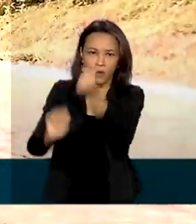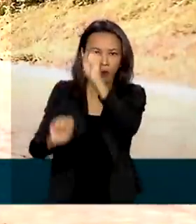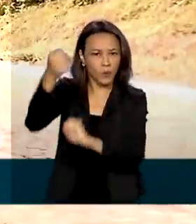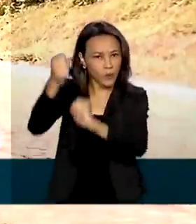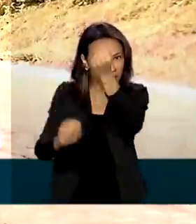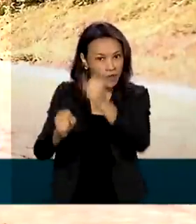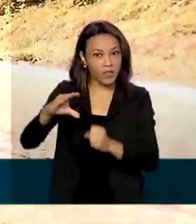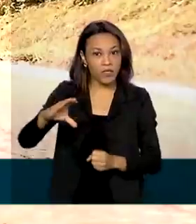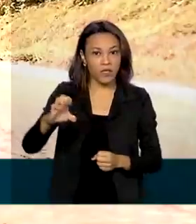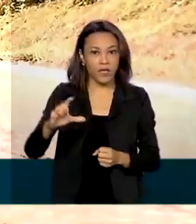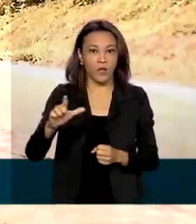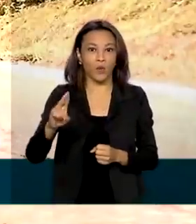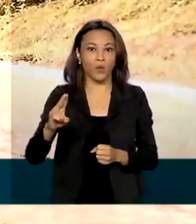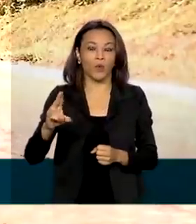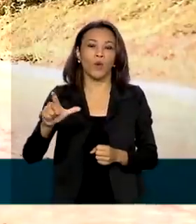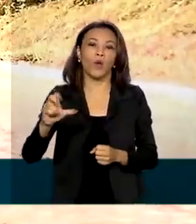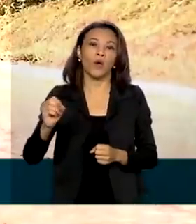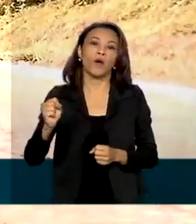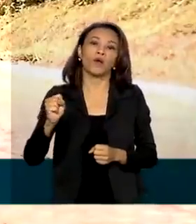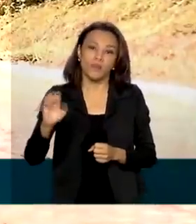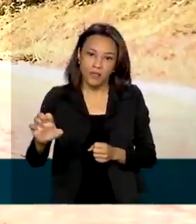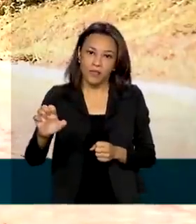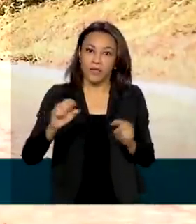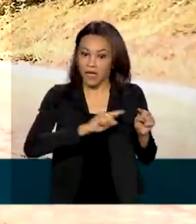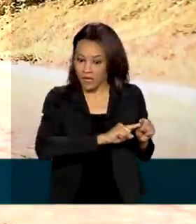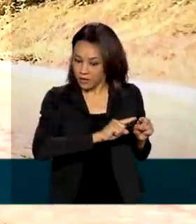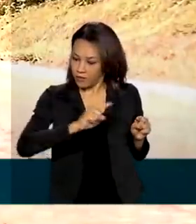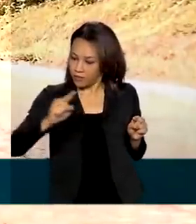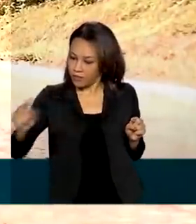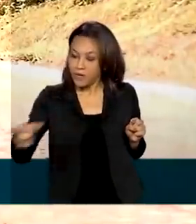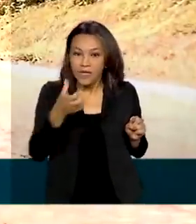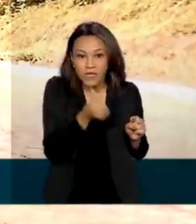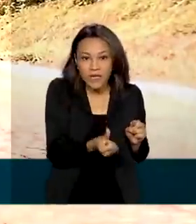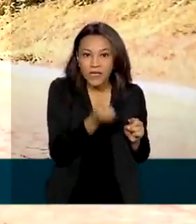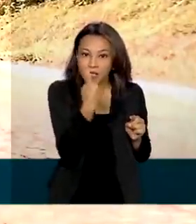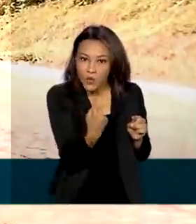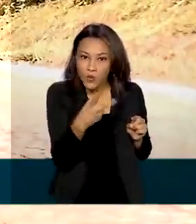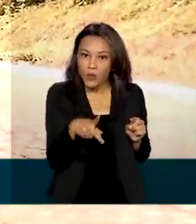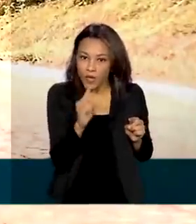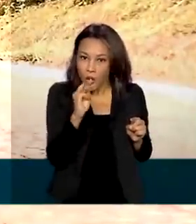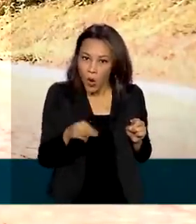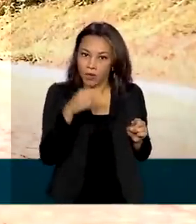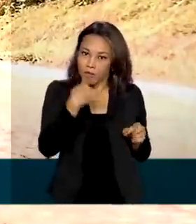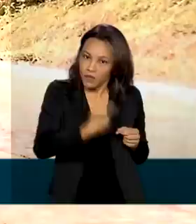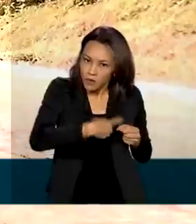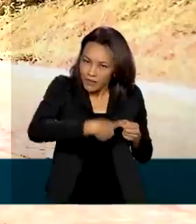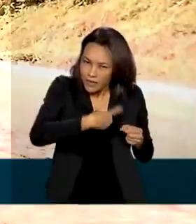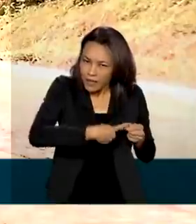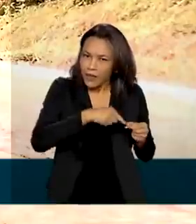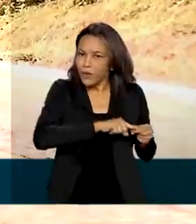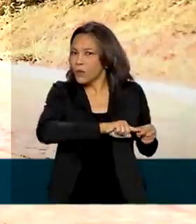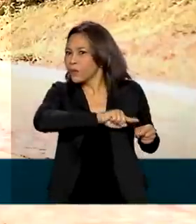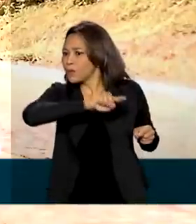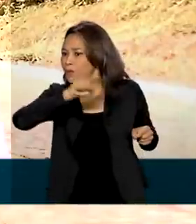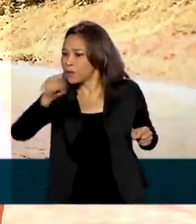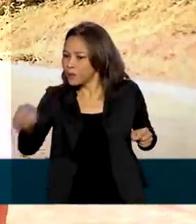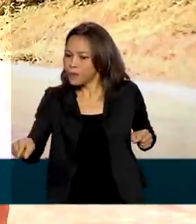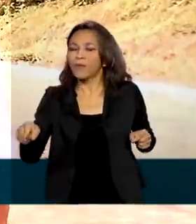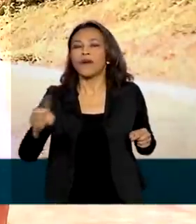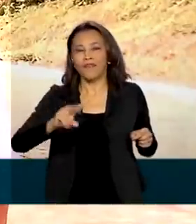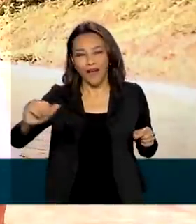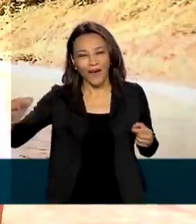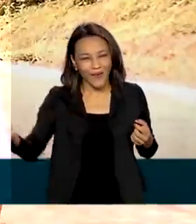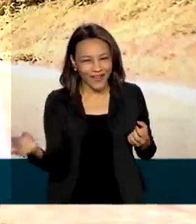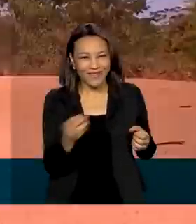celulose da região. O trecho de 61 km entre as cidades de Salto da Divisa e Jacinto vai